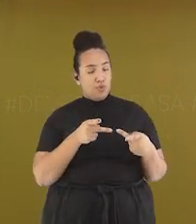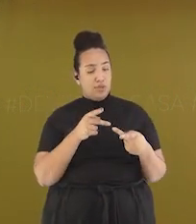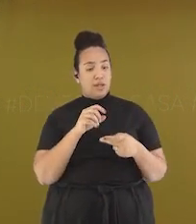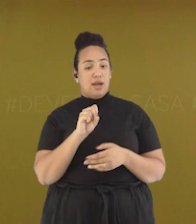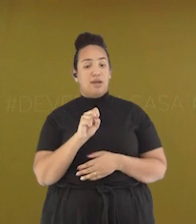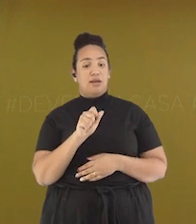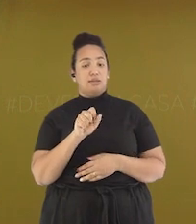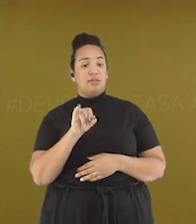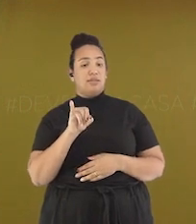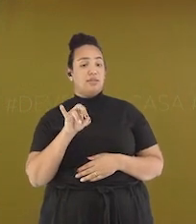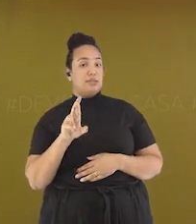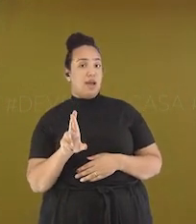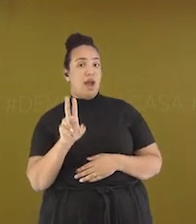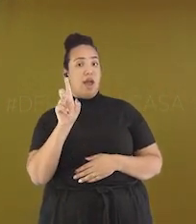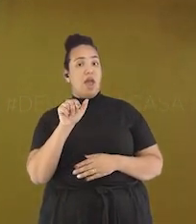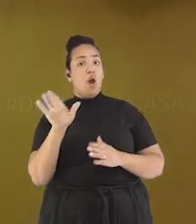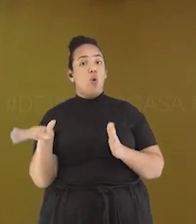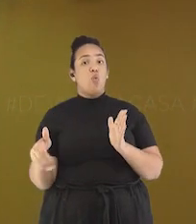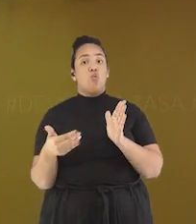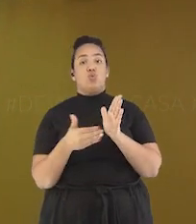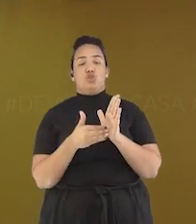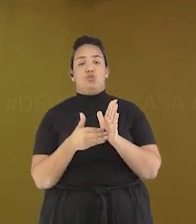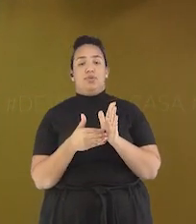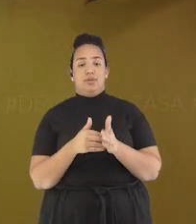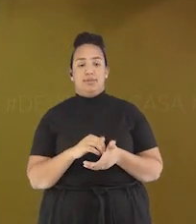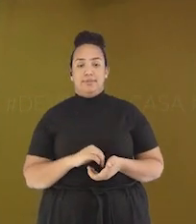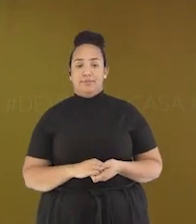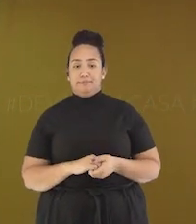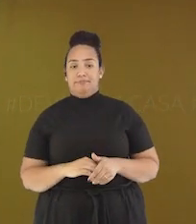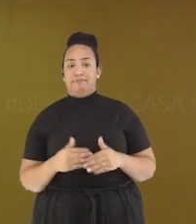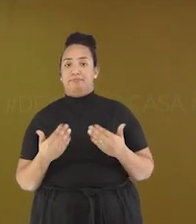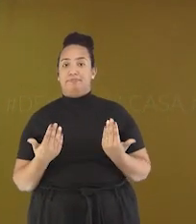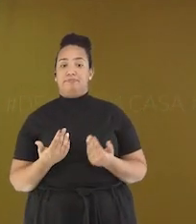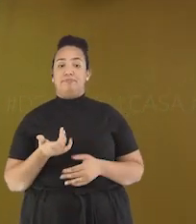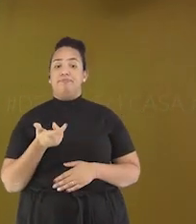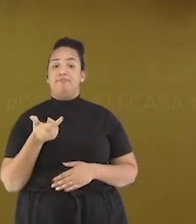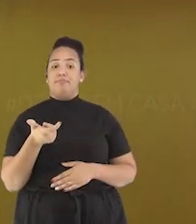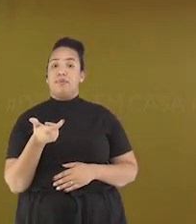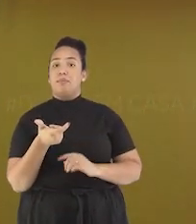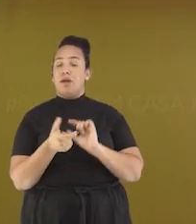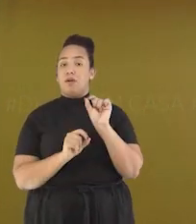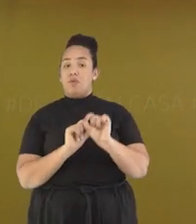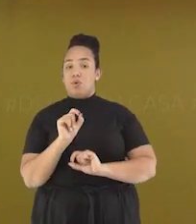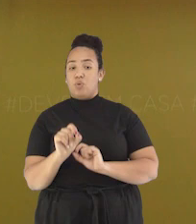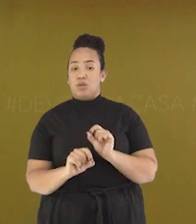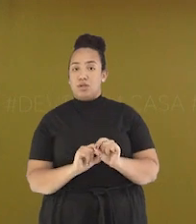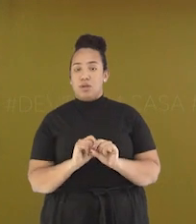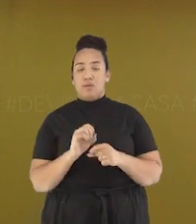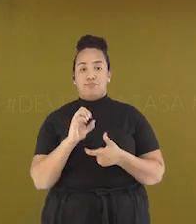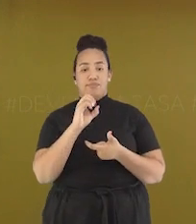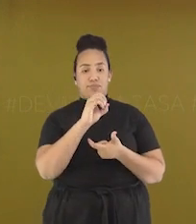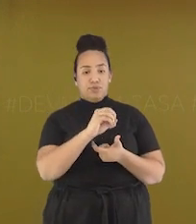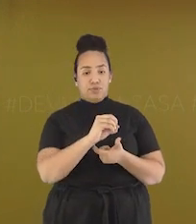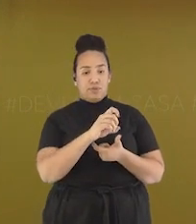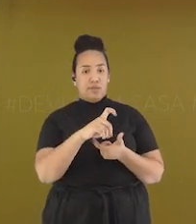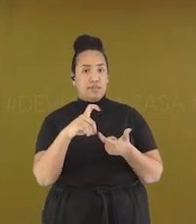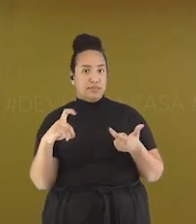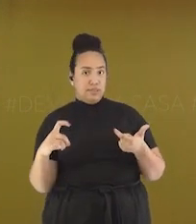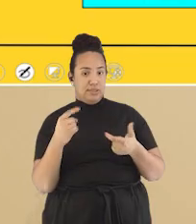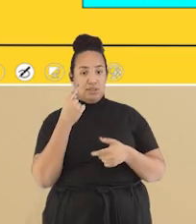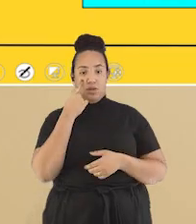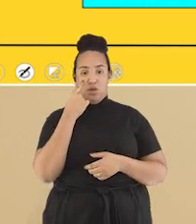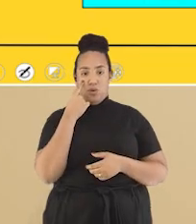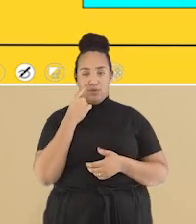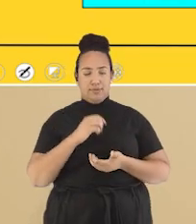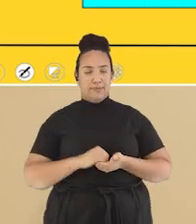na última sílaba Então, essas palavras são oxítonas Vamos ver, ó